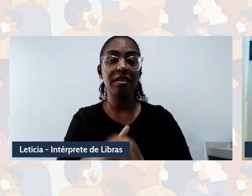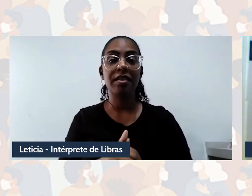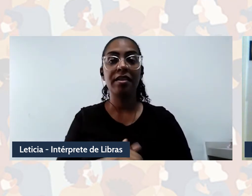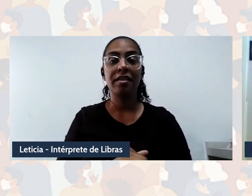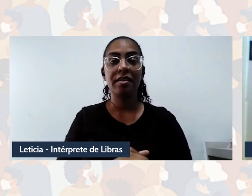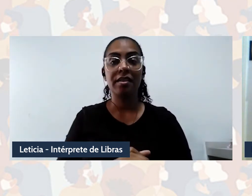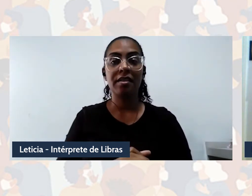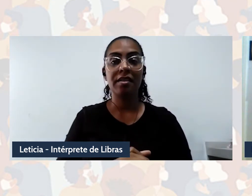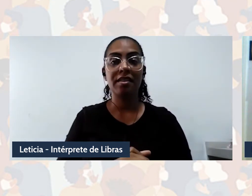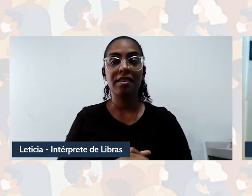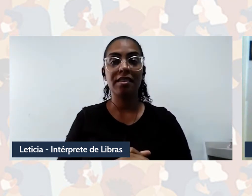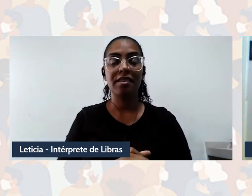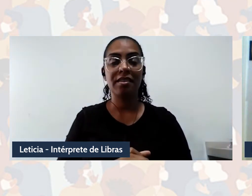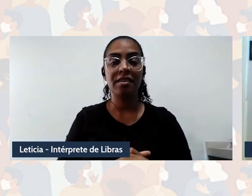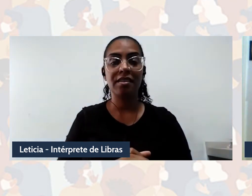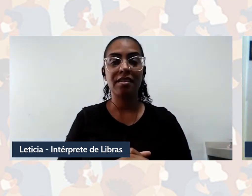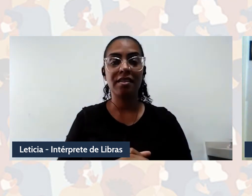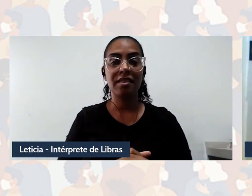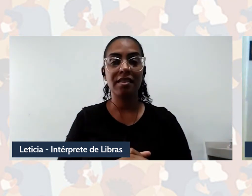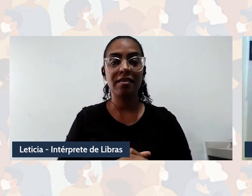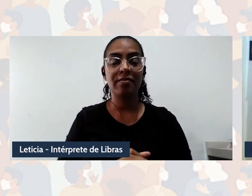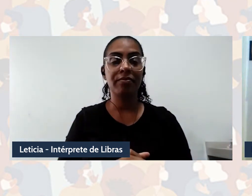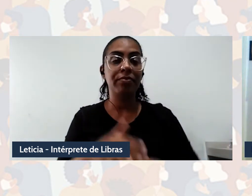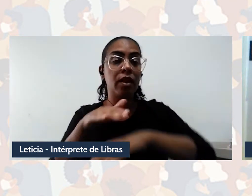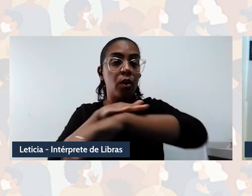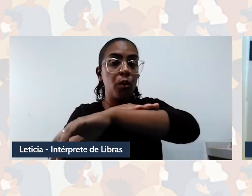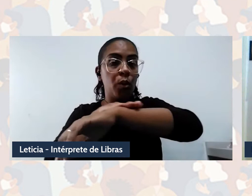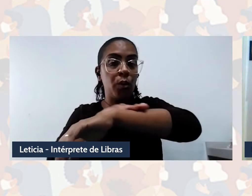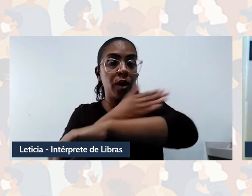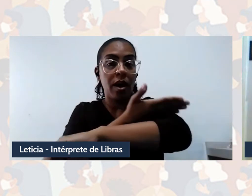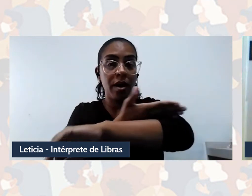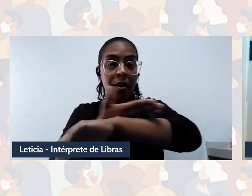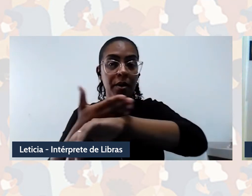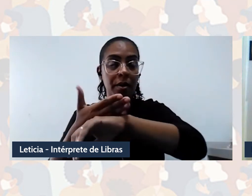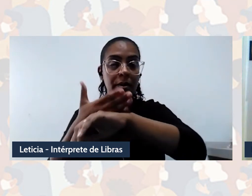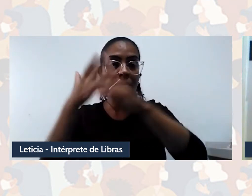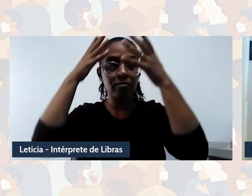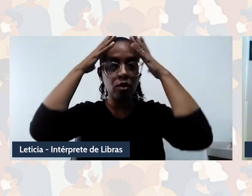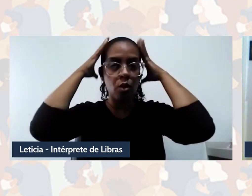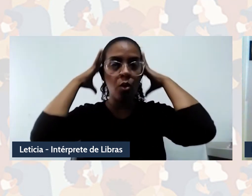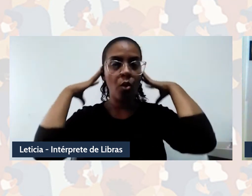lida com socialmente branca, tenho cabelos escuros,